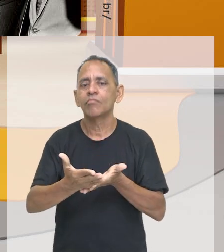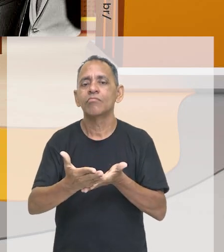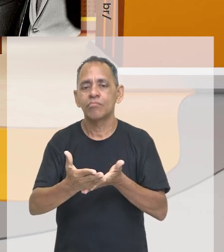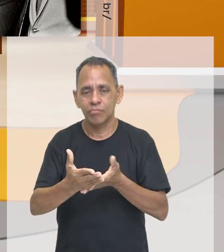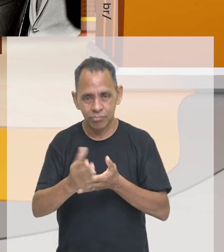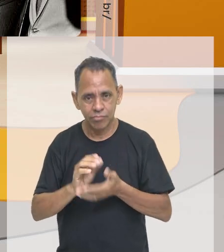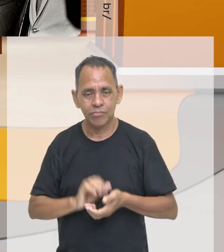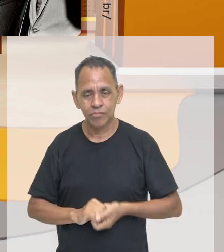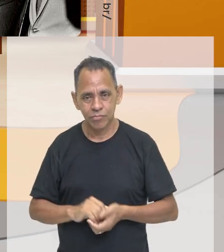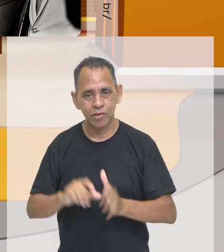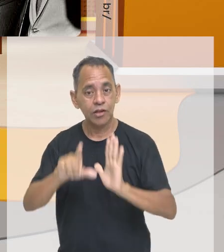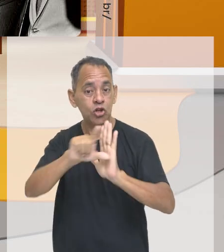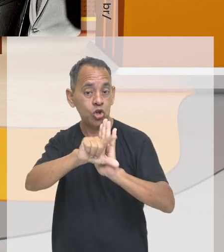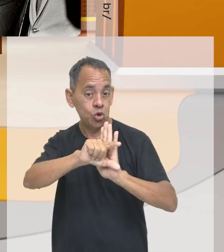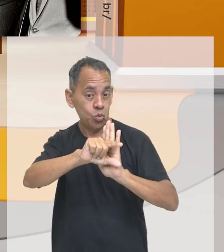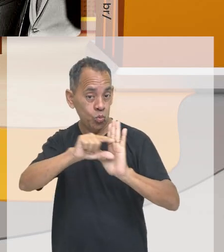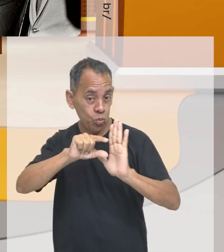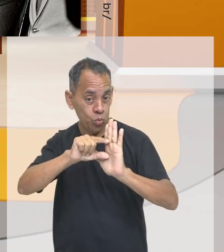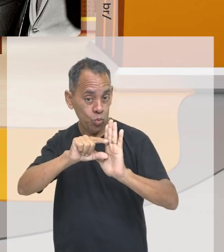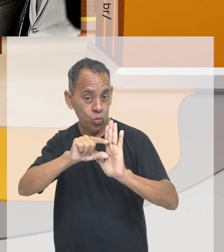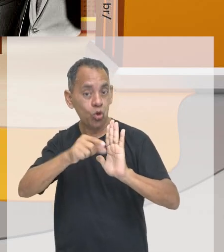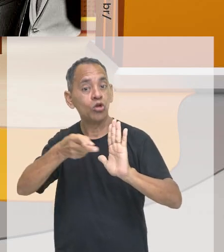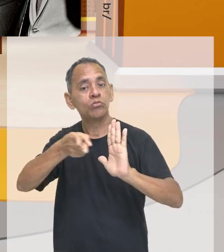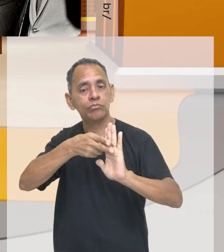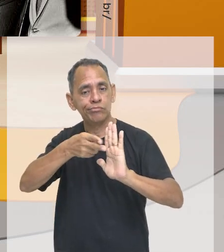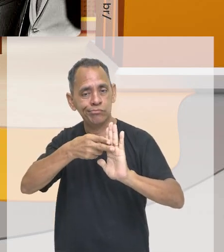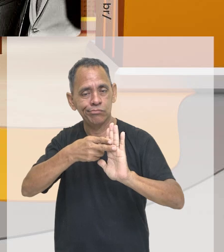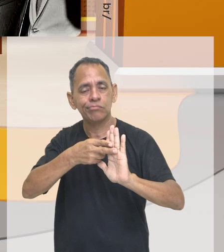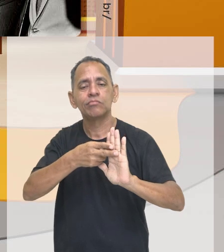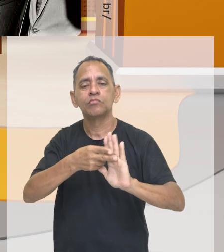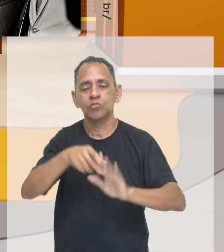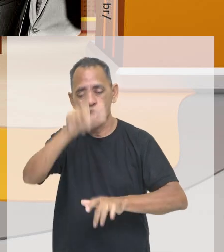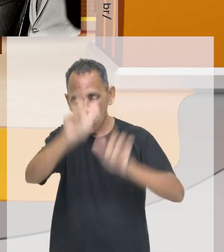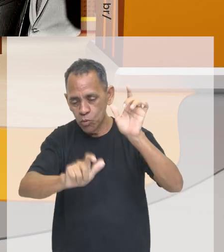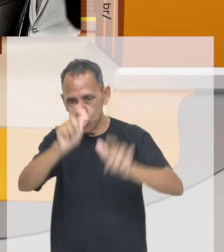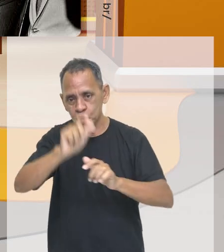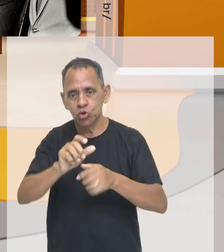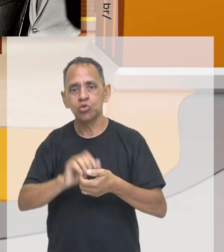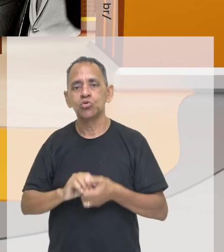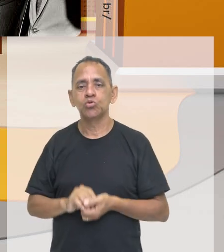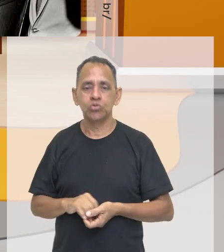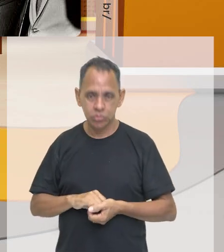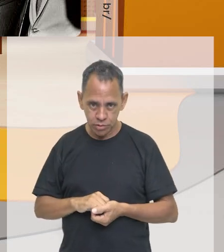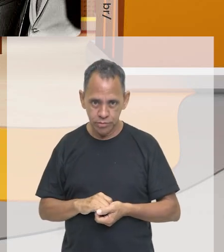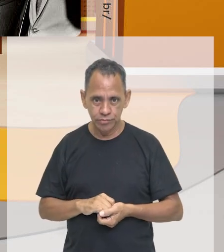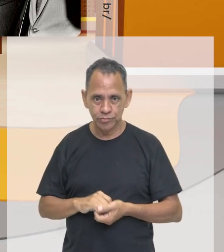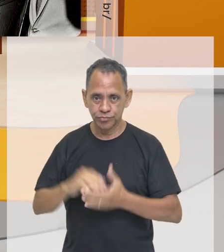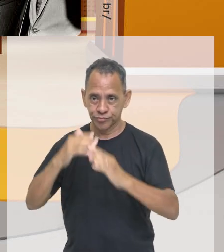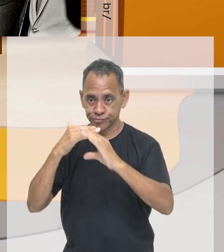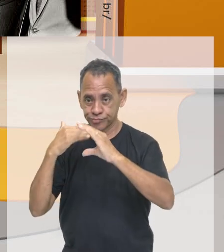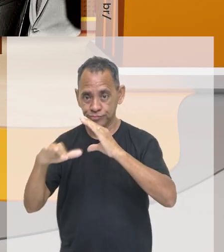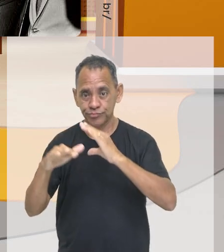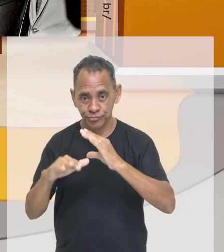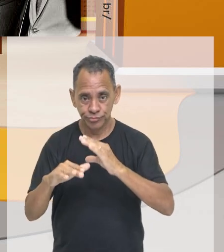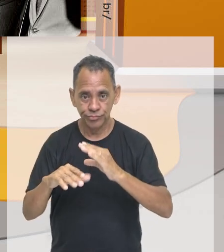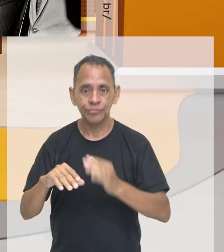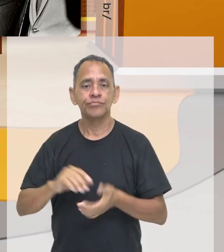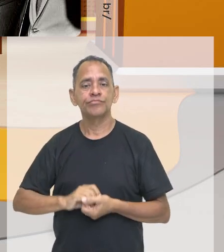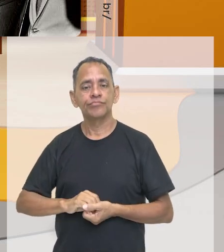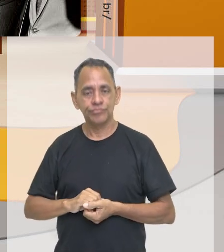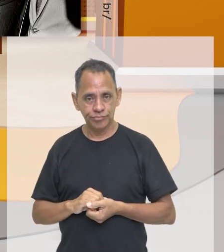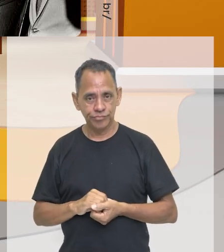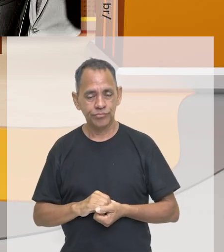cartas assinadas, justamente pedindo alguns direitos que viriam ou não ser implementadas nessa carta